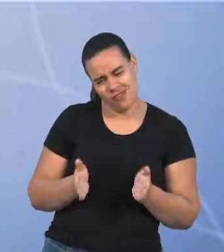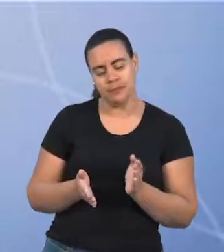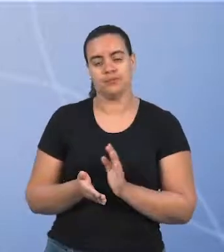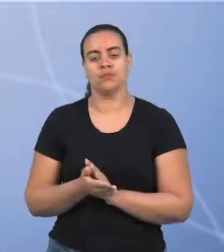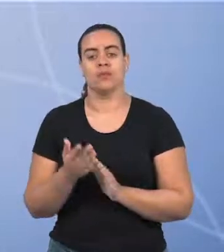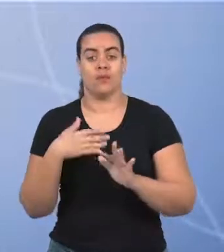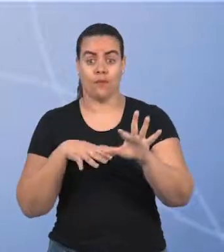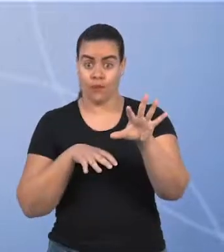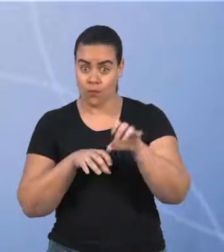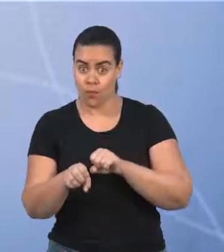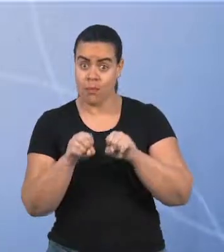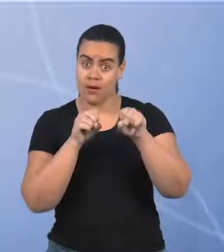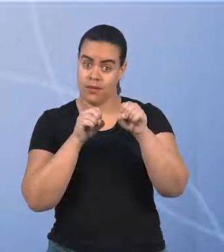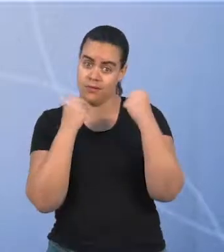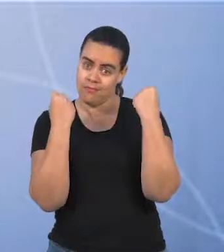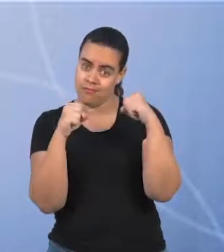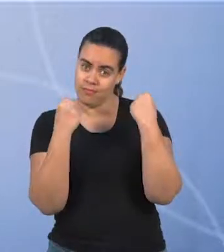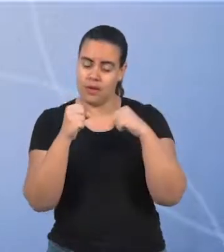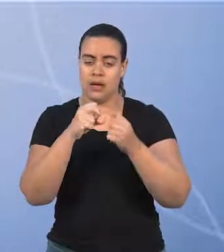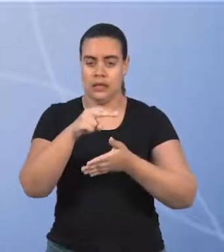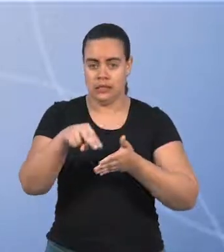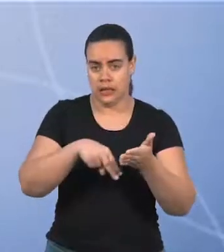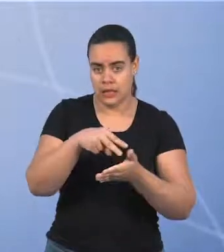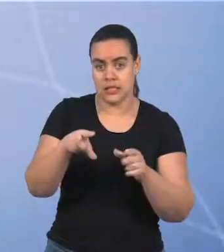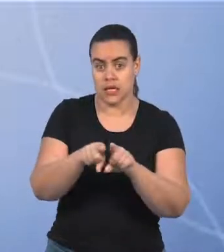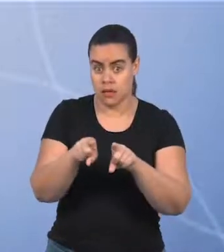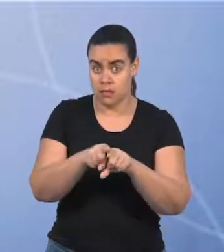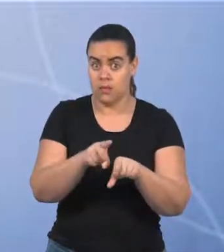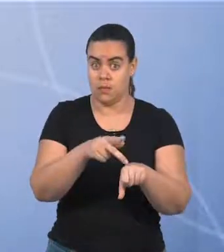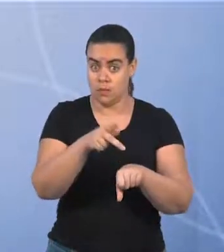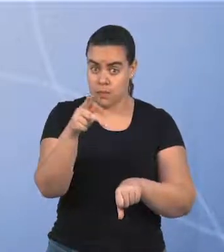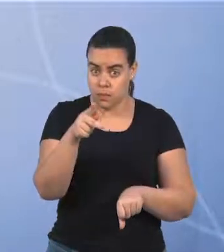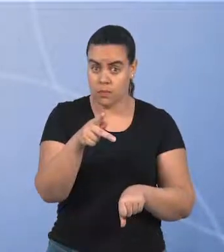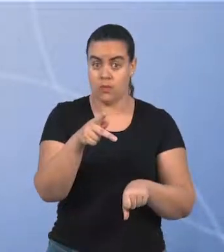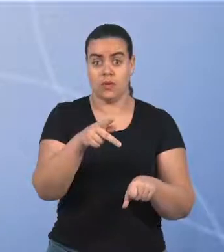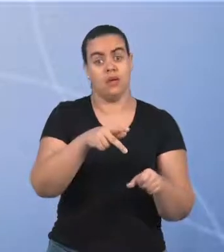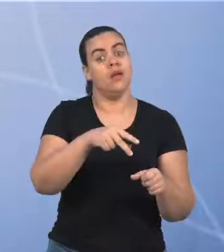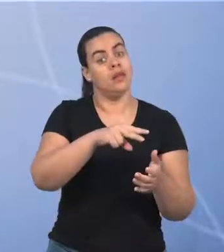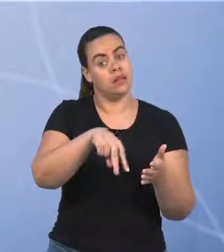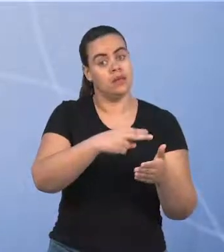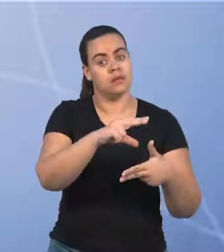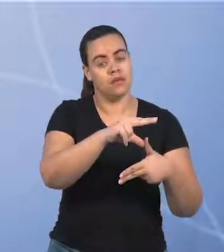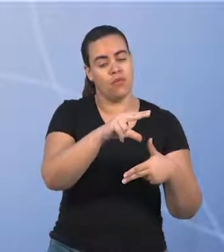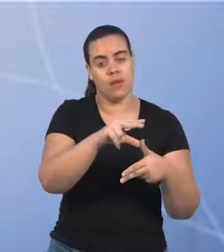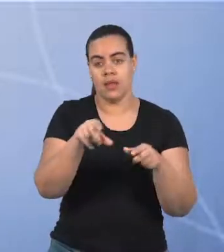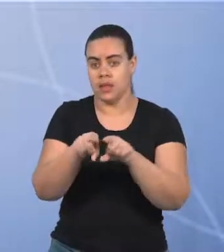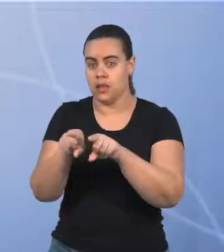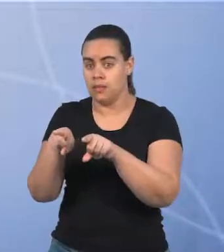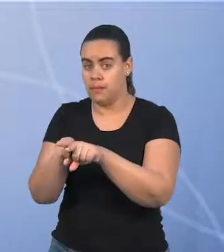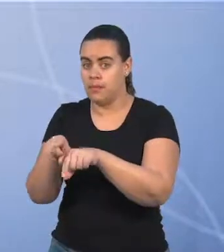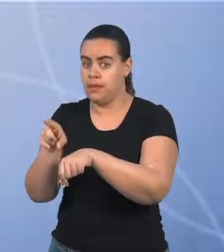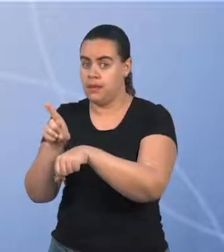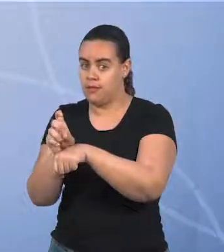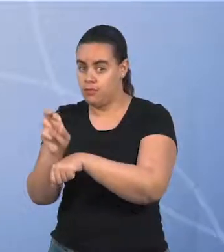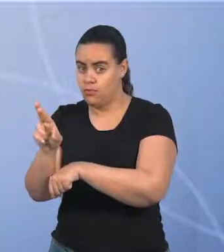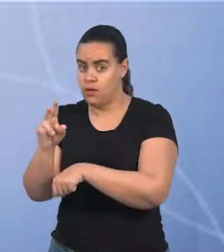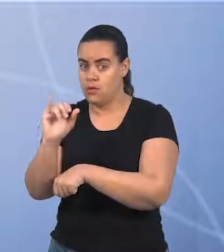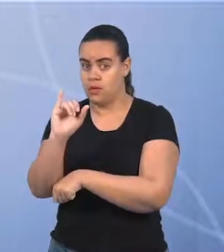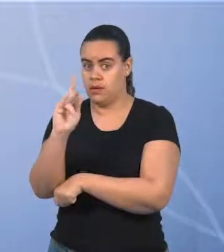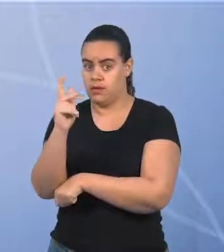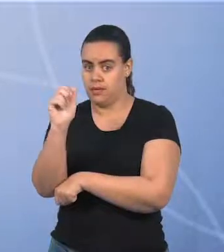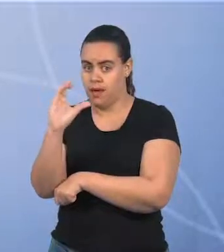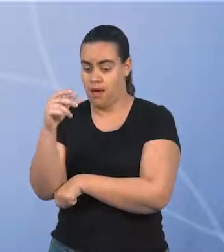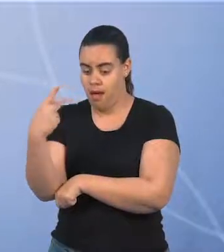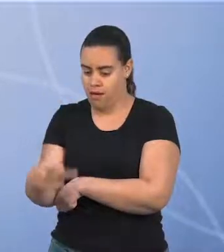licenciada em Educação Física e Dança, pós-graduada em nível de mestrado em Dança pela UFBA e em nível de doutorado pelo IAC também da UFBA. Estou